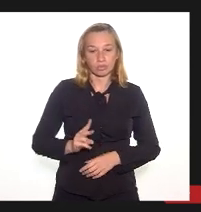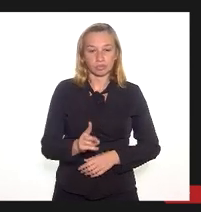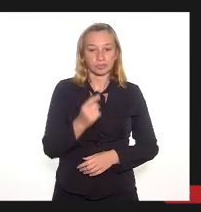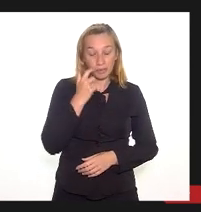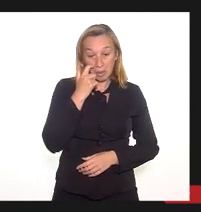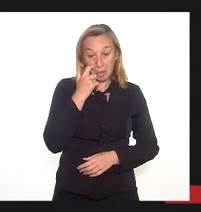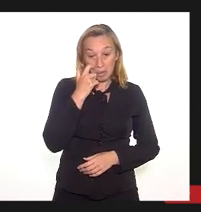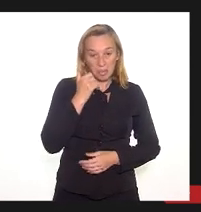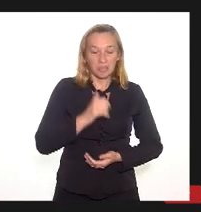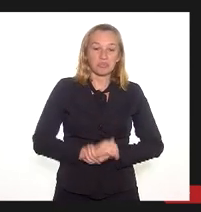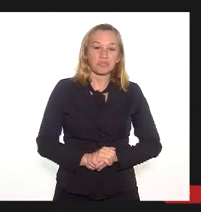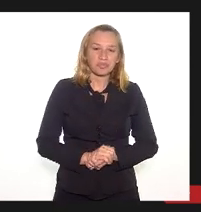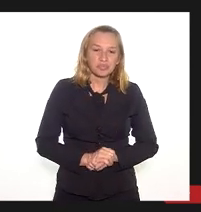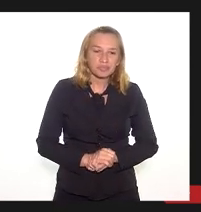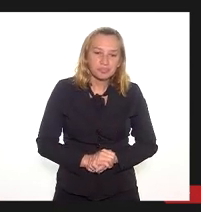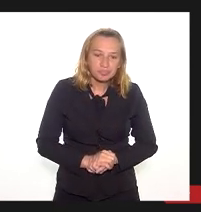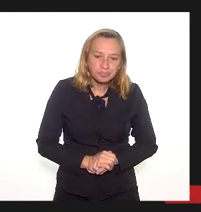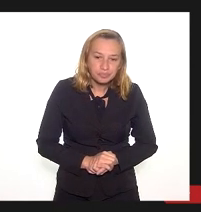Pode ir em frente.